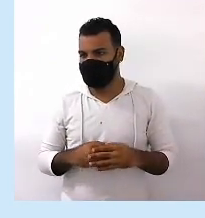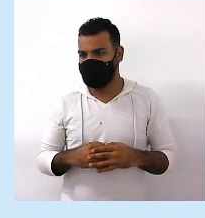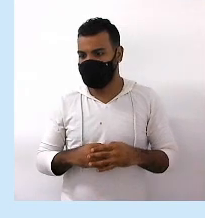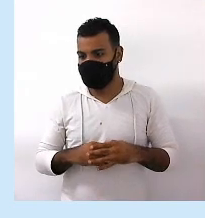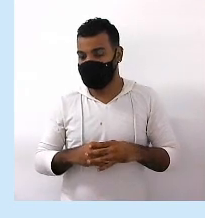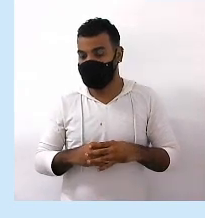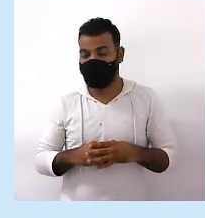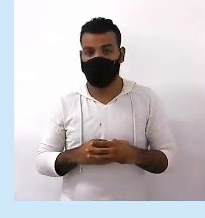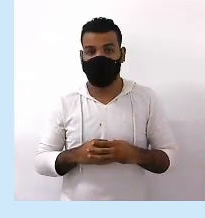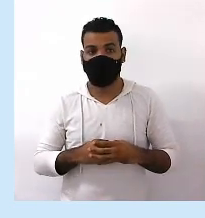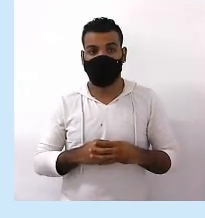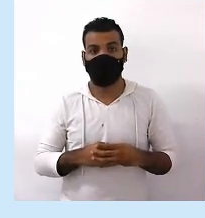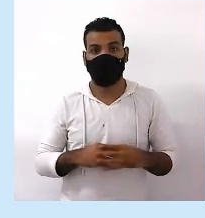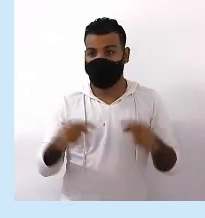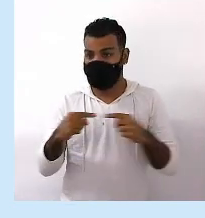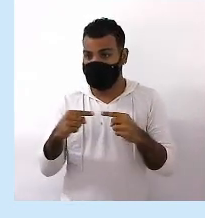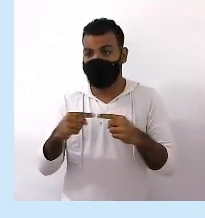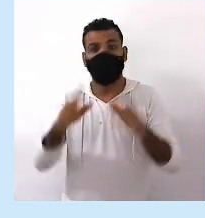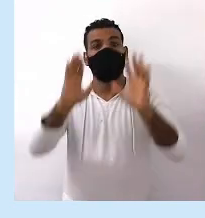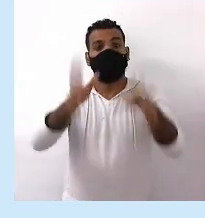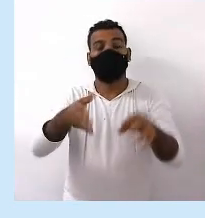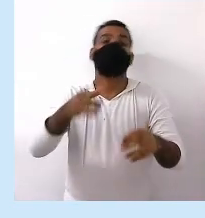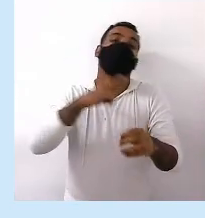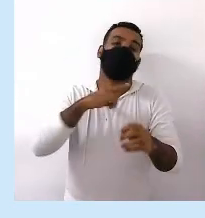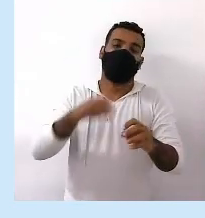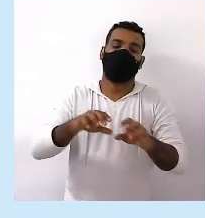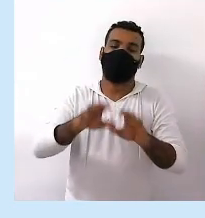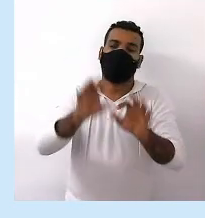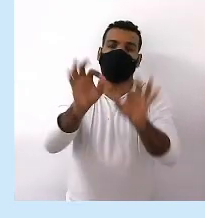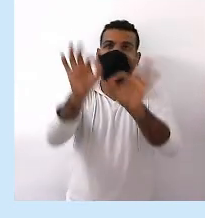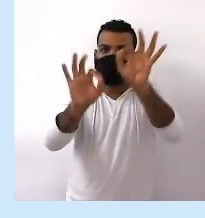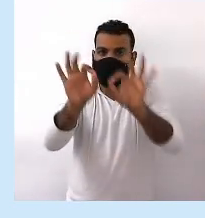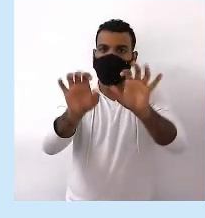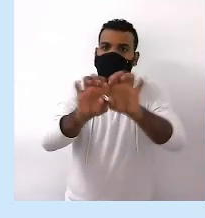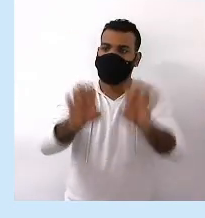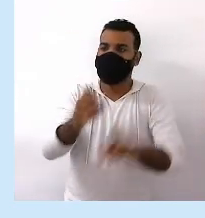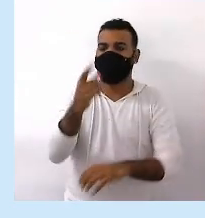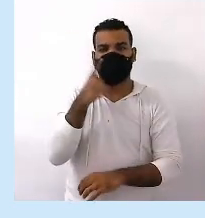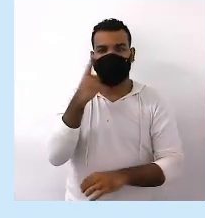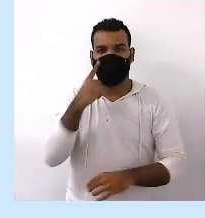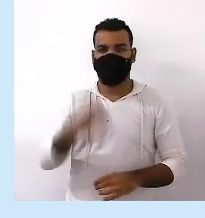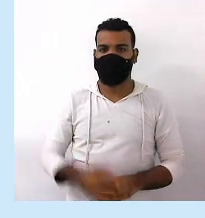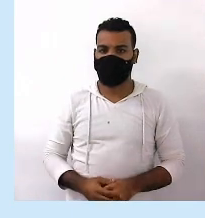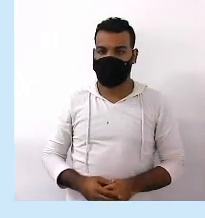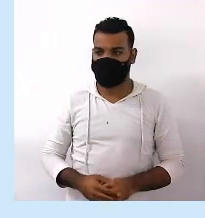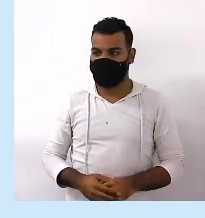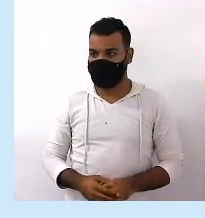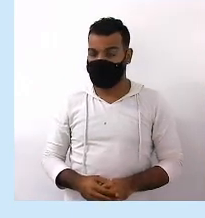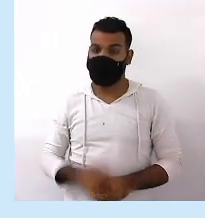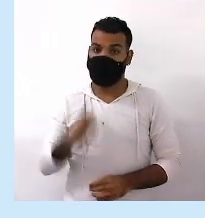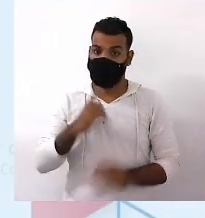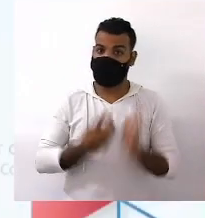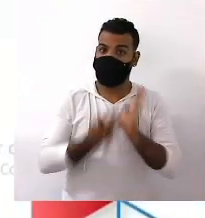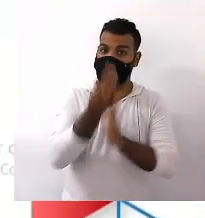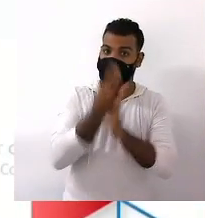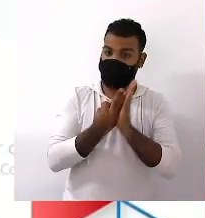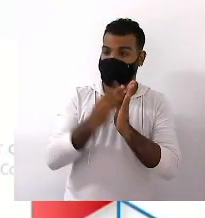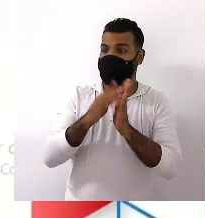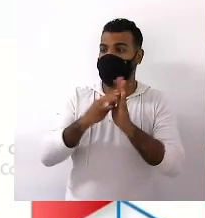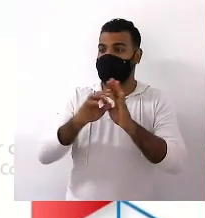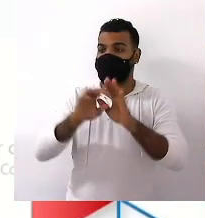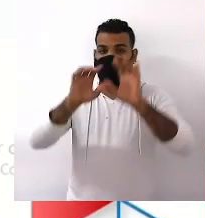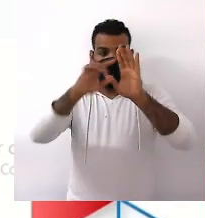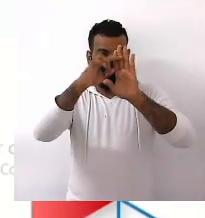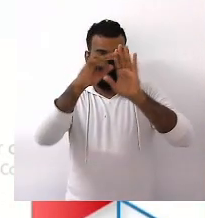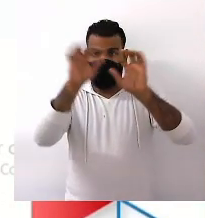estrutura Os textos normativos Apresentam a seguinte estrutura Observem Eles têm estruturas variadas Ou seja Se